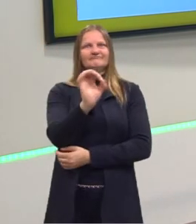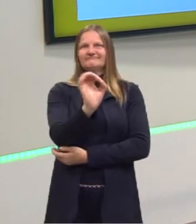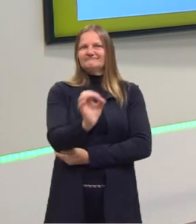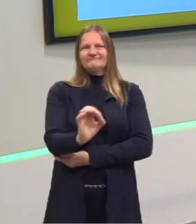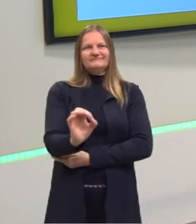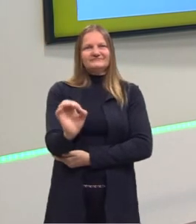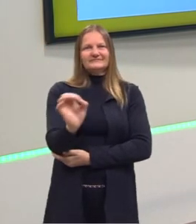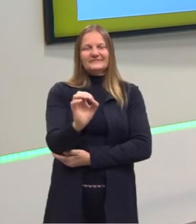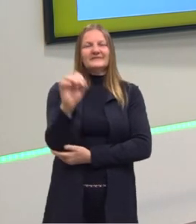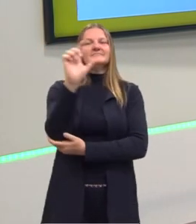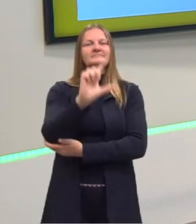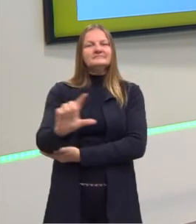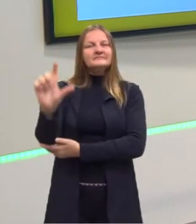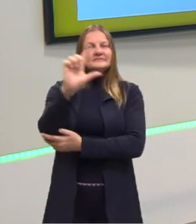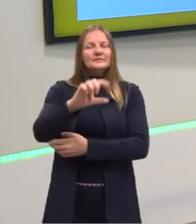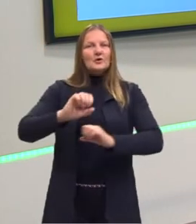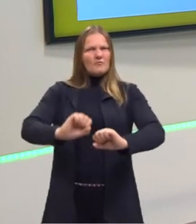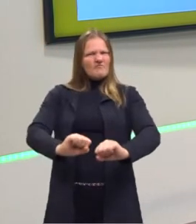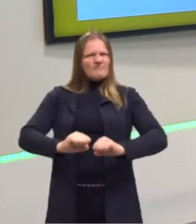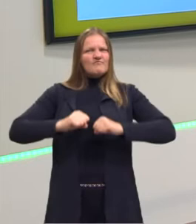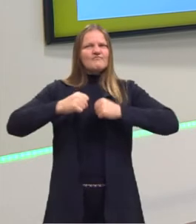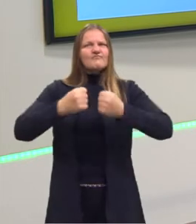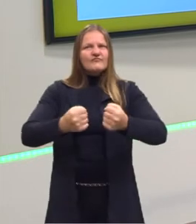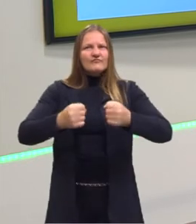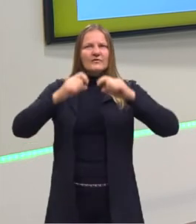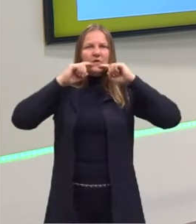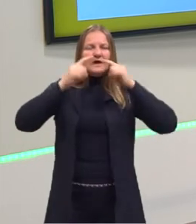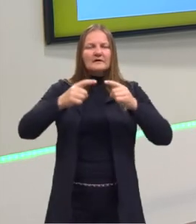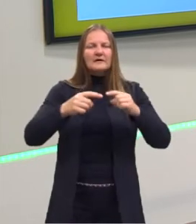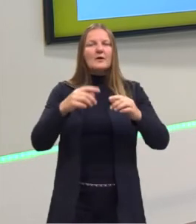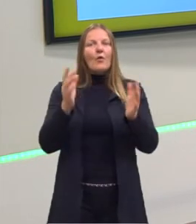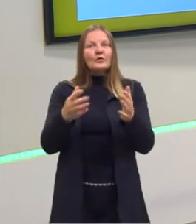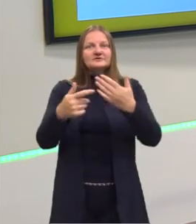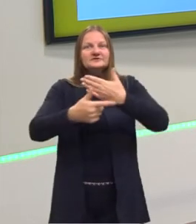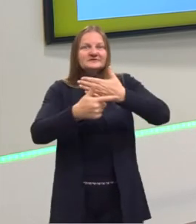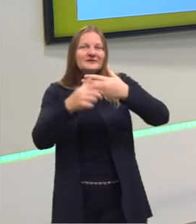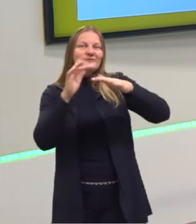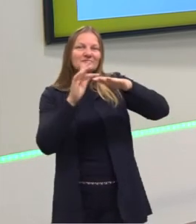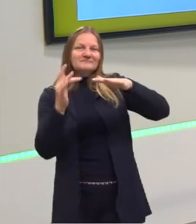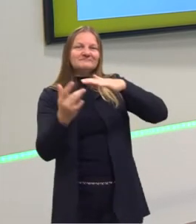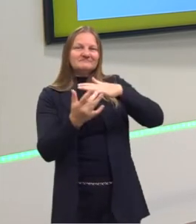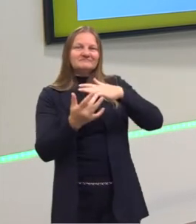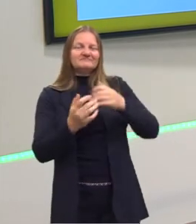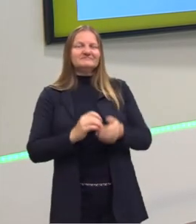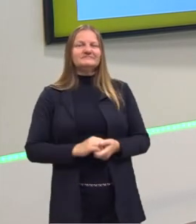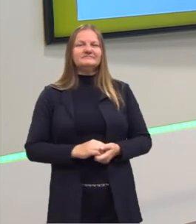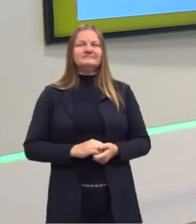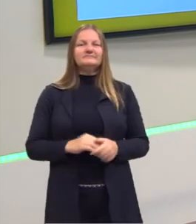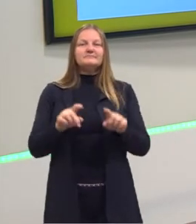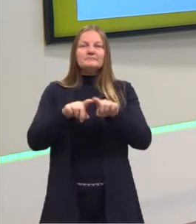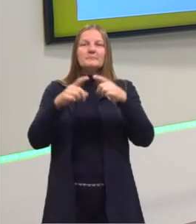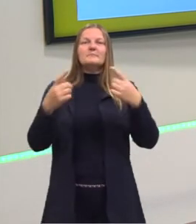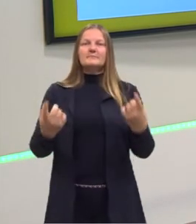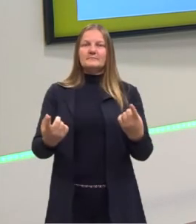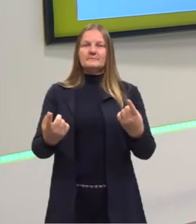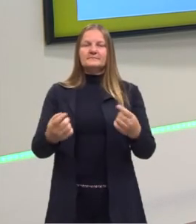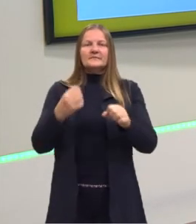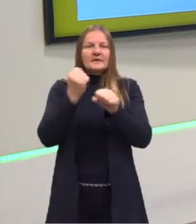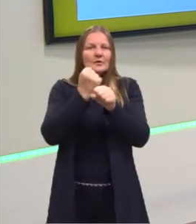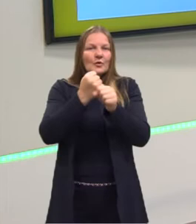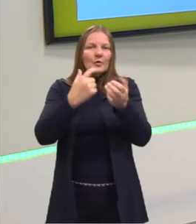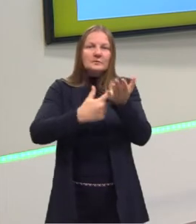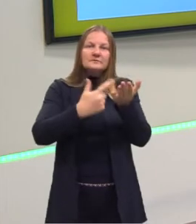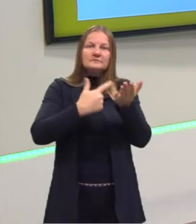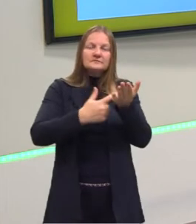Então a literatura vinha com muita força para fazer esse serviço que hoje as redes sociais fazem. Porém, as obras